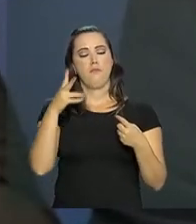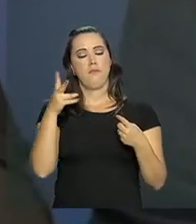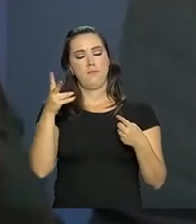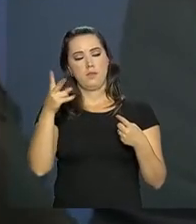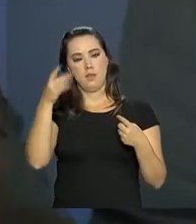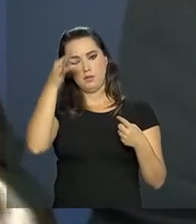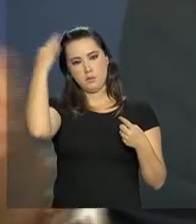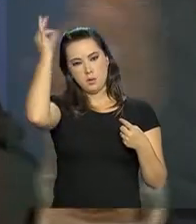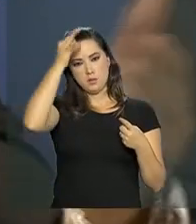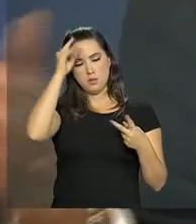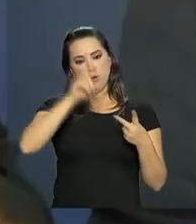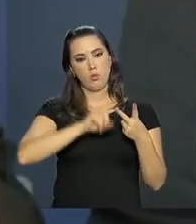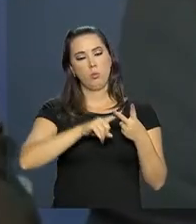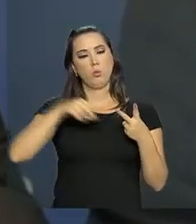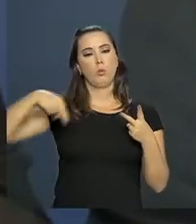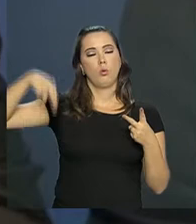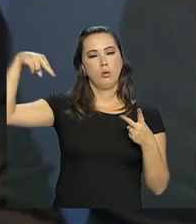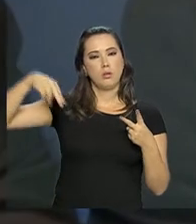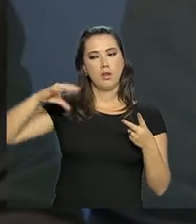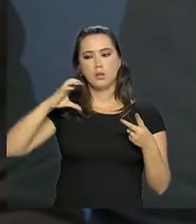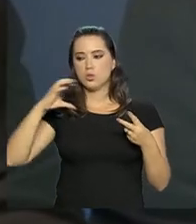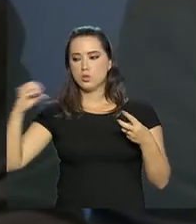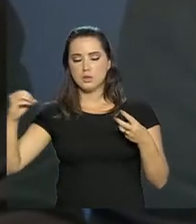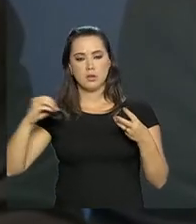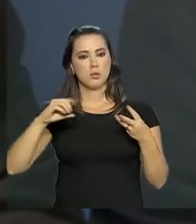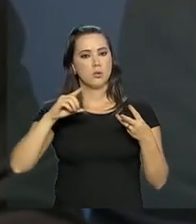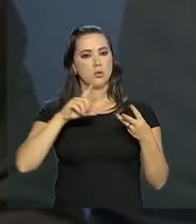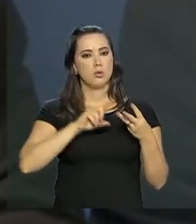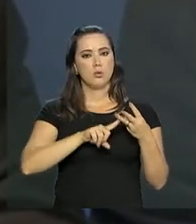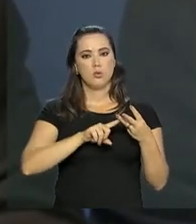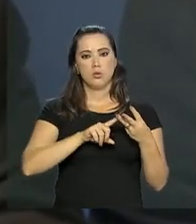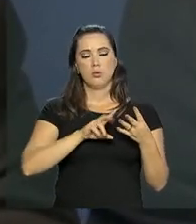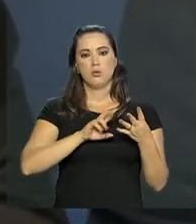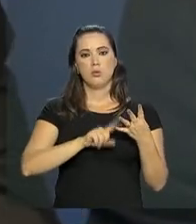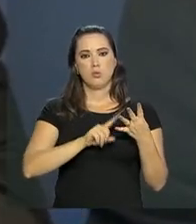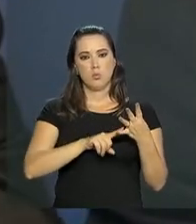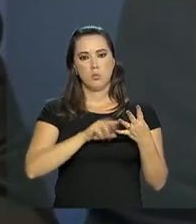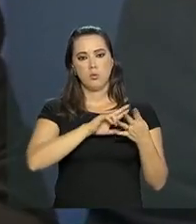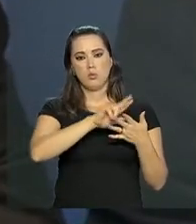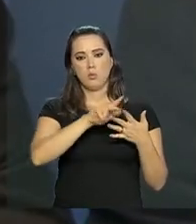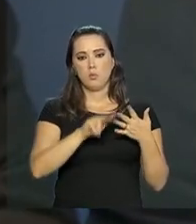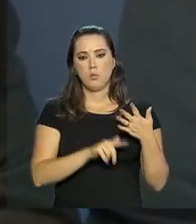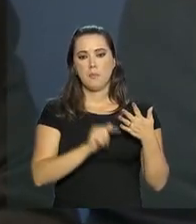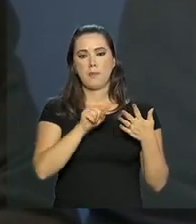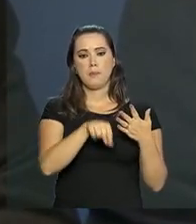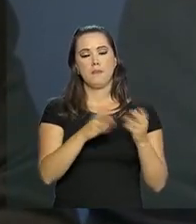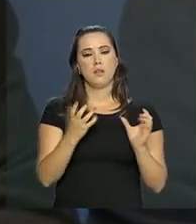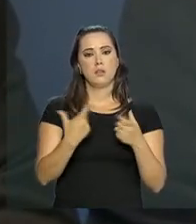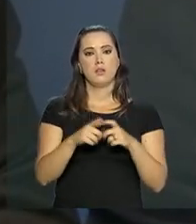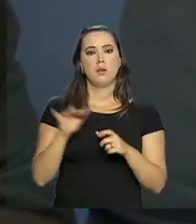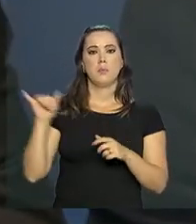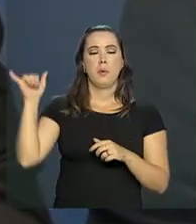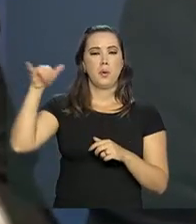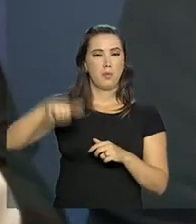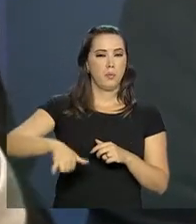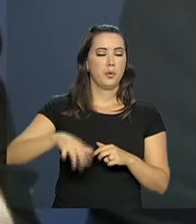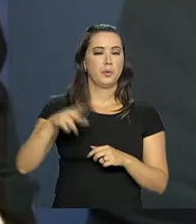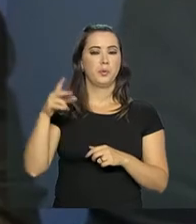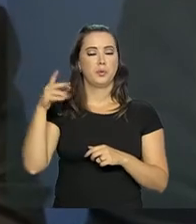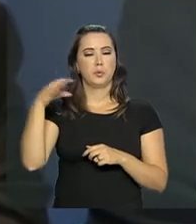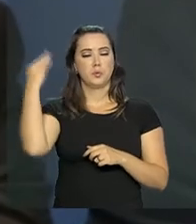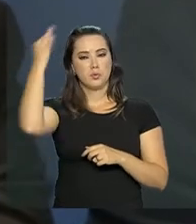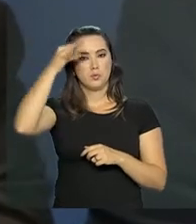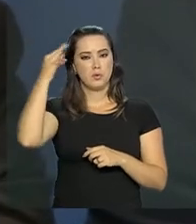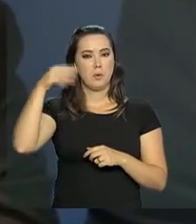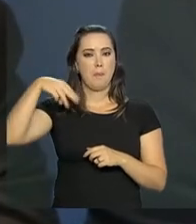três blocos, o bloco Nordeste, o bloco Centro-Oeste e o bloco composto pelos aeroportos de Vitória e Macaé. E a